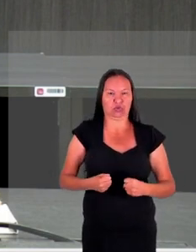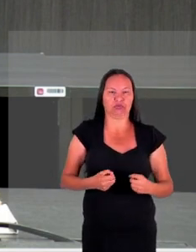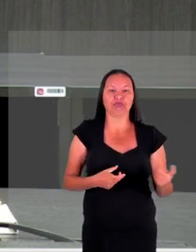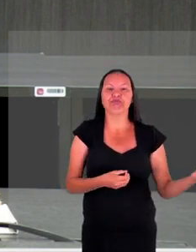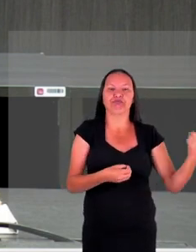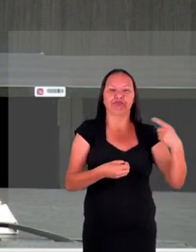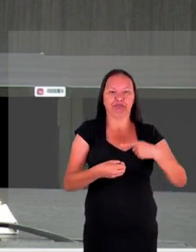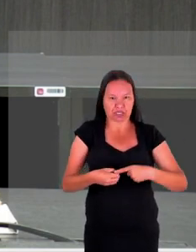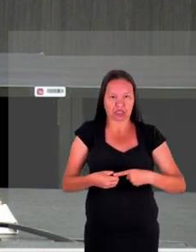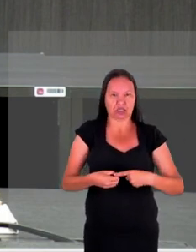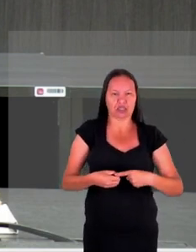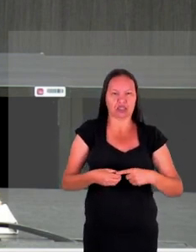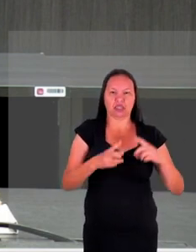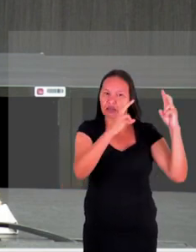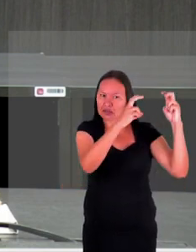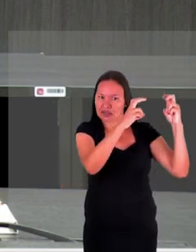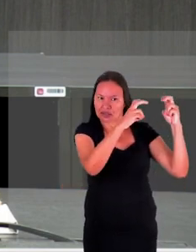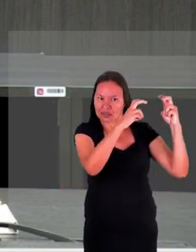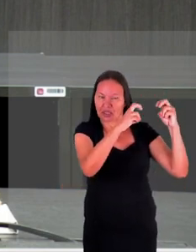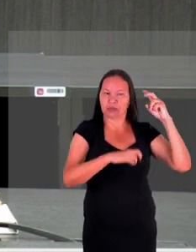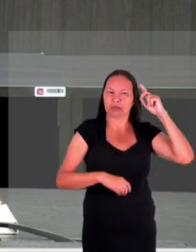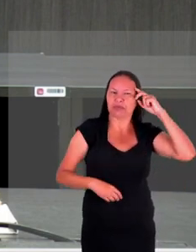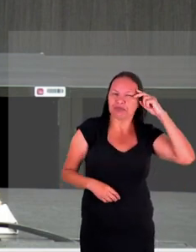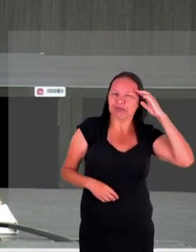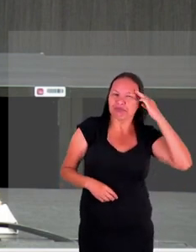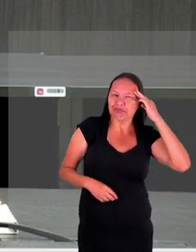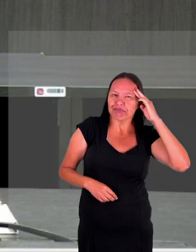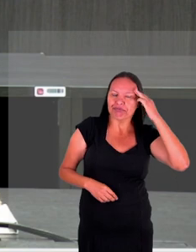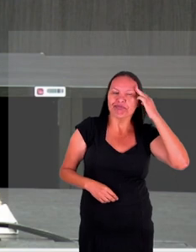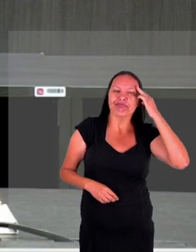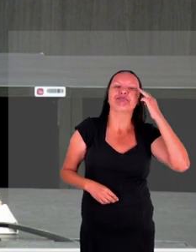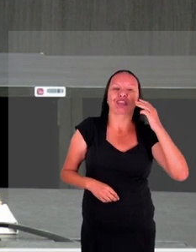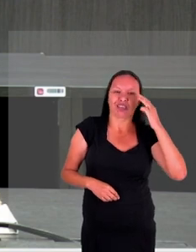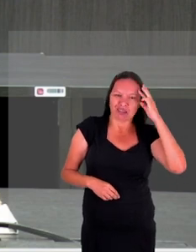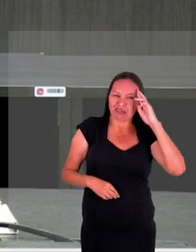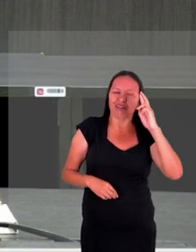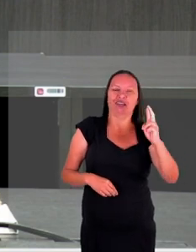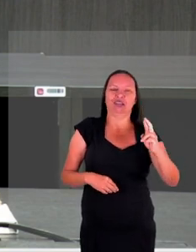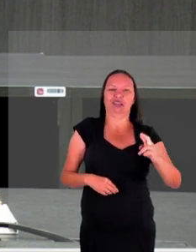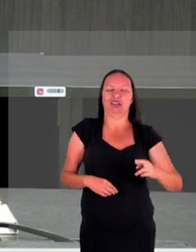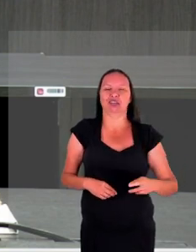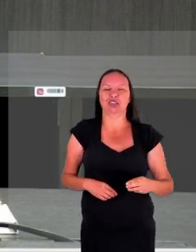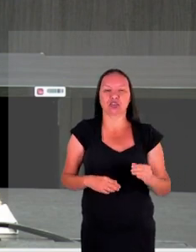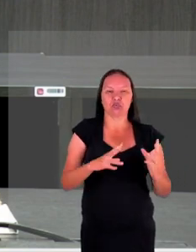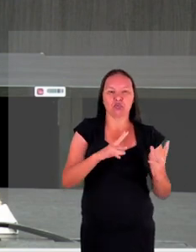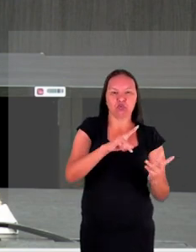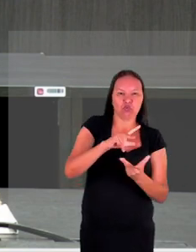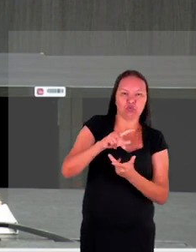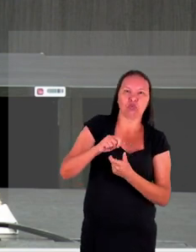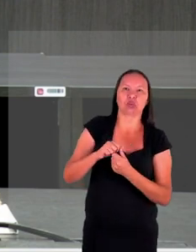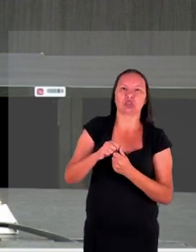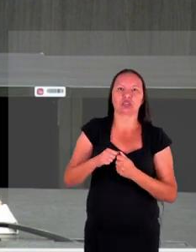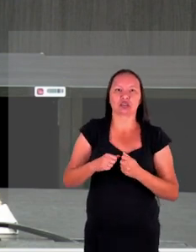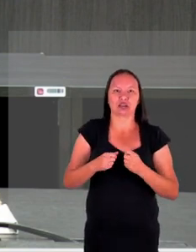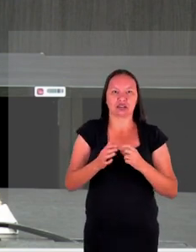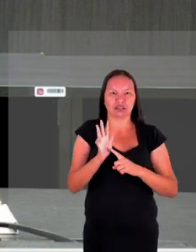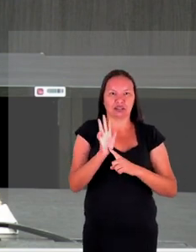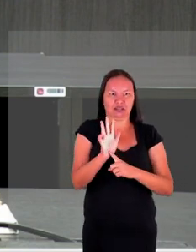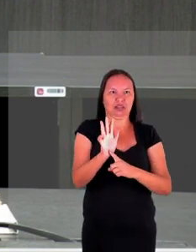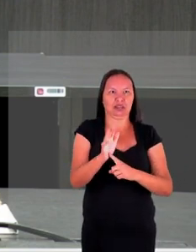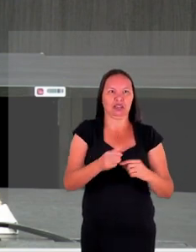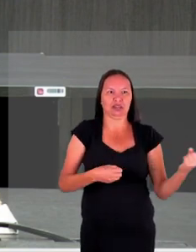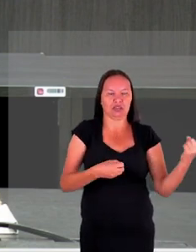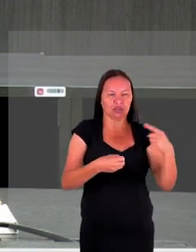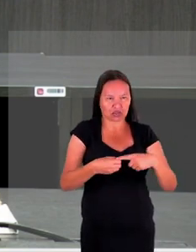trazer essa compreensão faz parte da nossa realidade da realidade mundial e eu acho que você bem trouxe